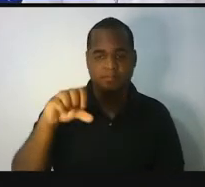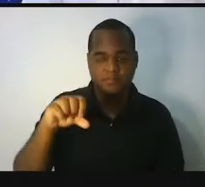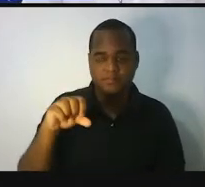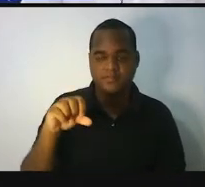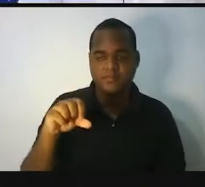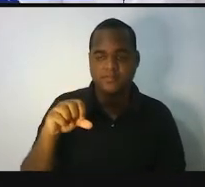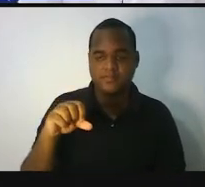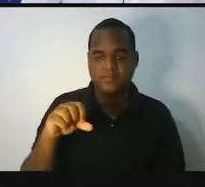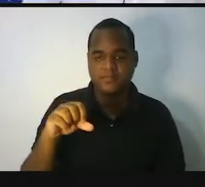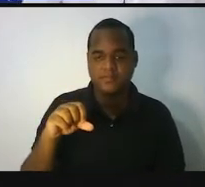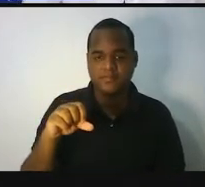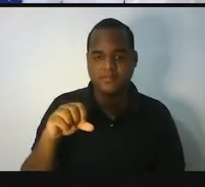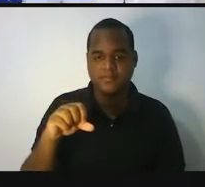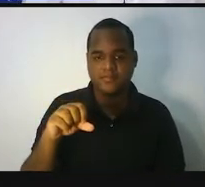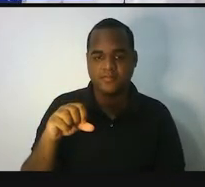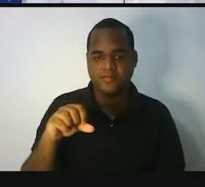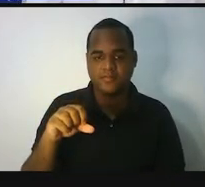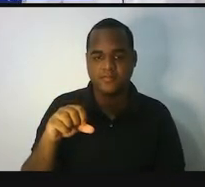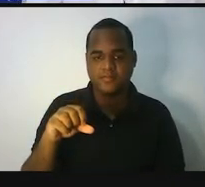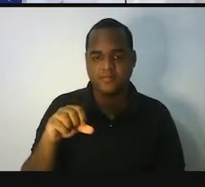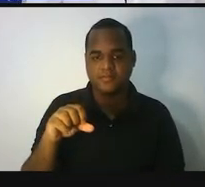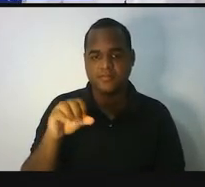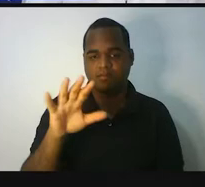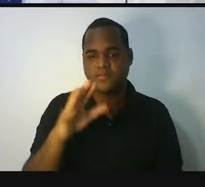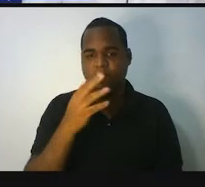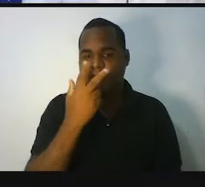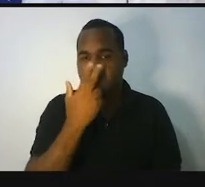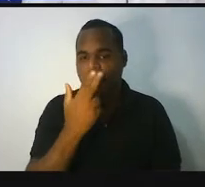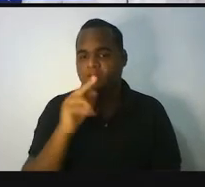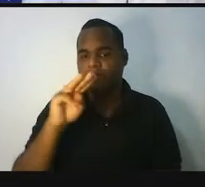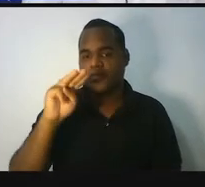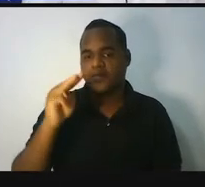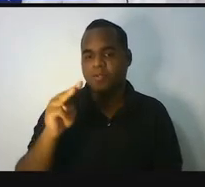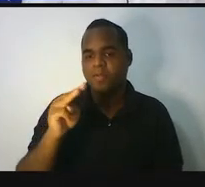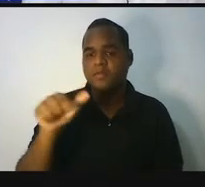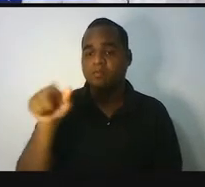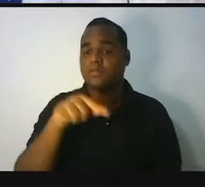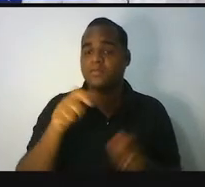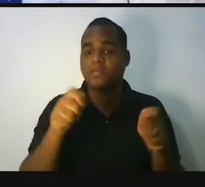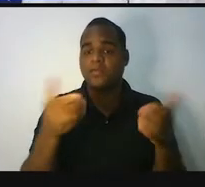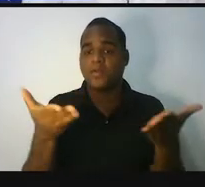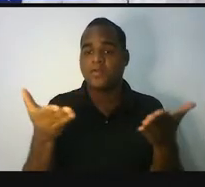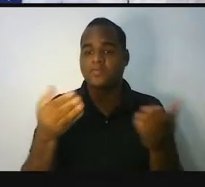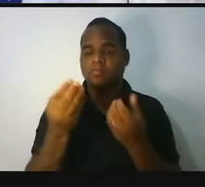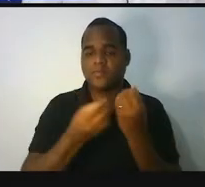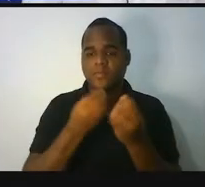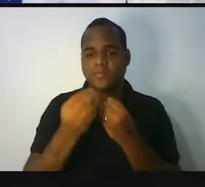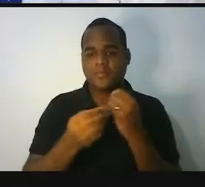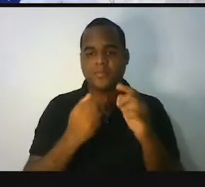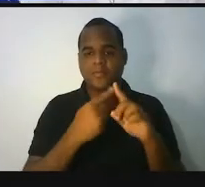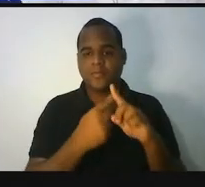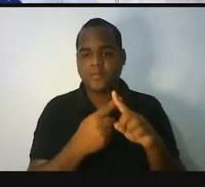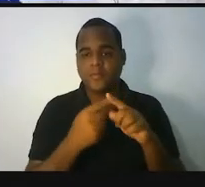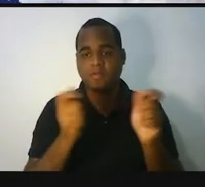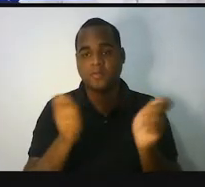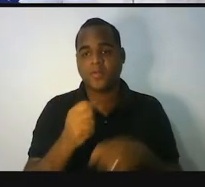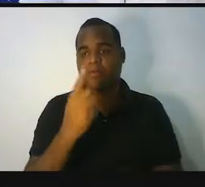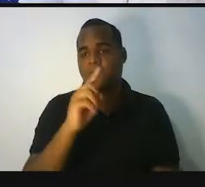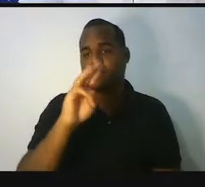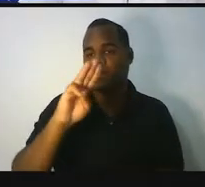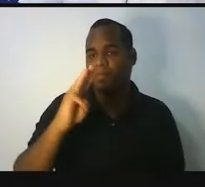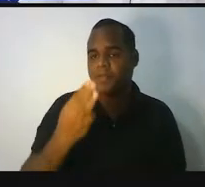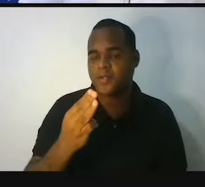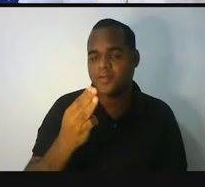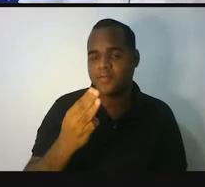649, como a gente está falando de milhões, é só a gente agora, ó, multiplicar isso por 1 milhão. 1